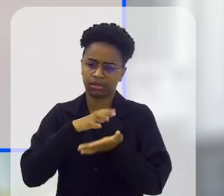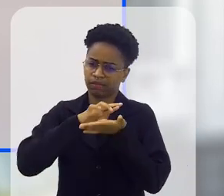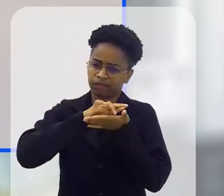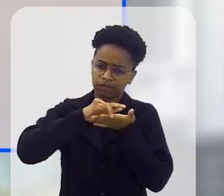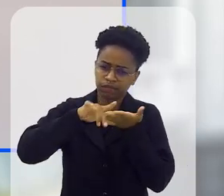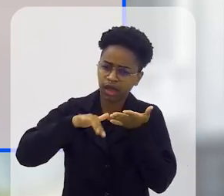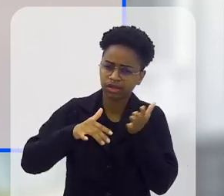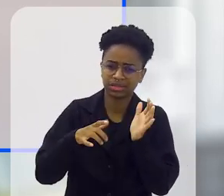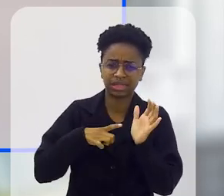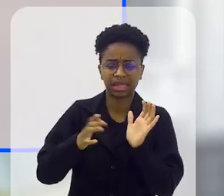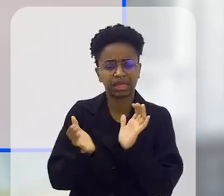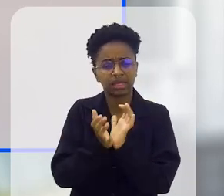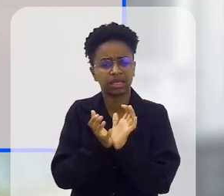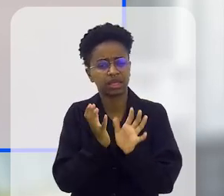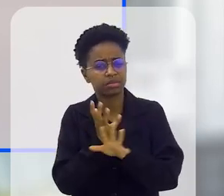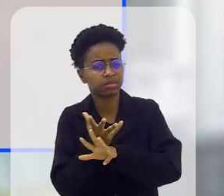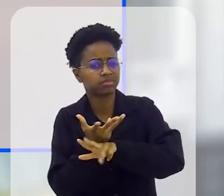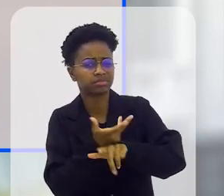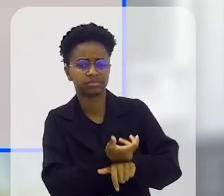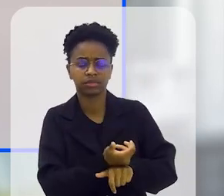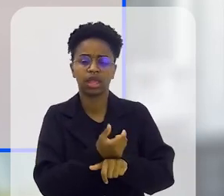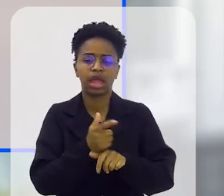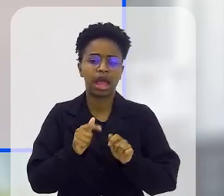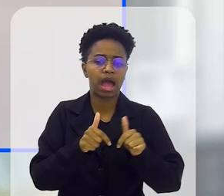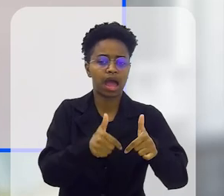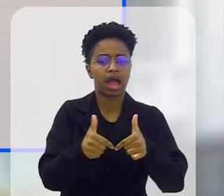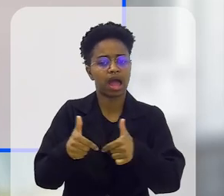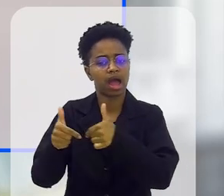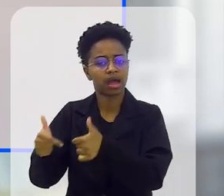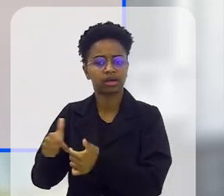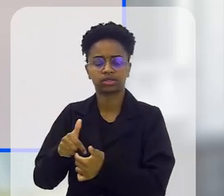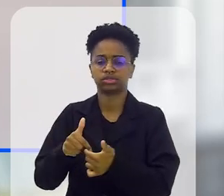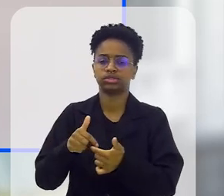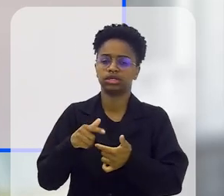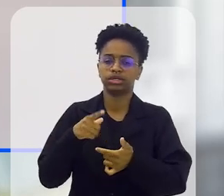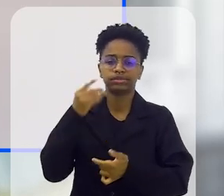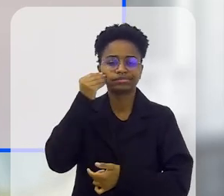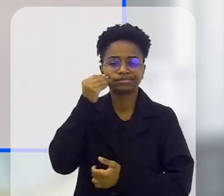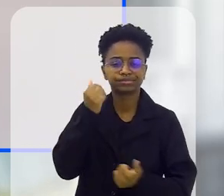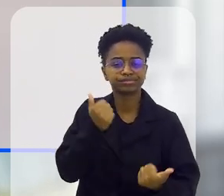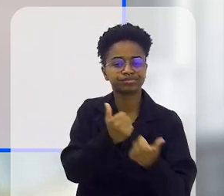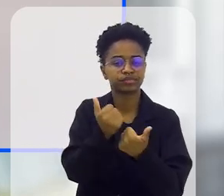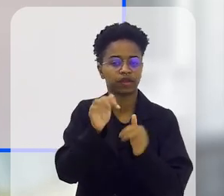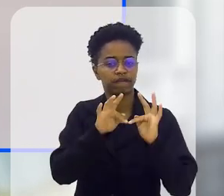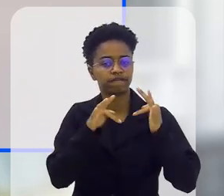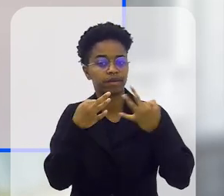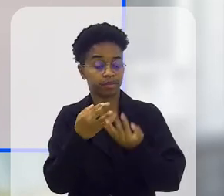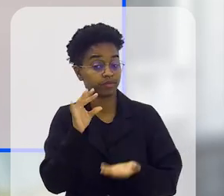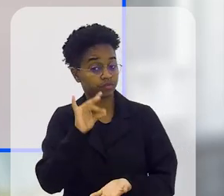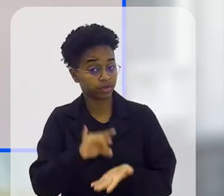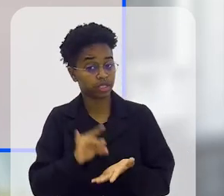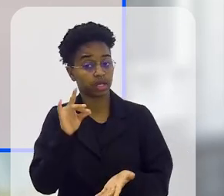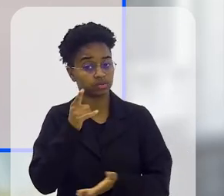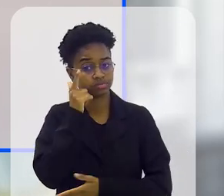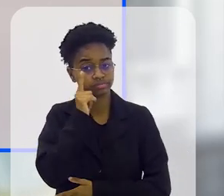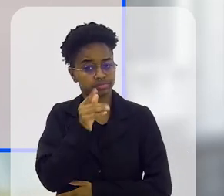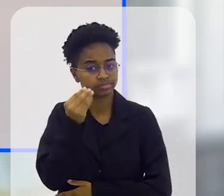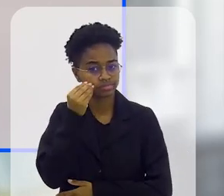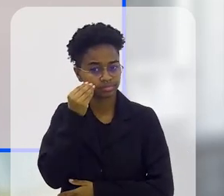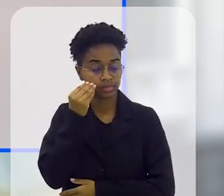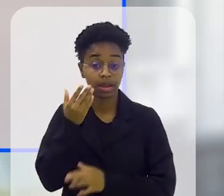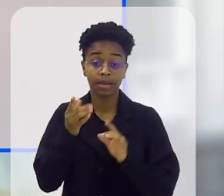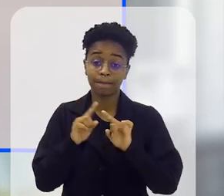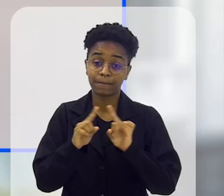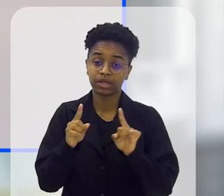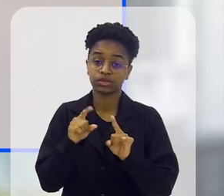oncológico, uma equipe muitíssimo grande, atuando de todas as frentes para dar o suporte nessa família efetivamente para